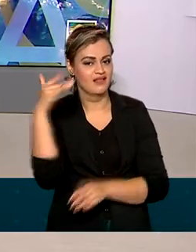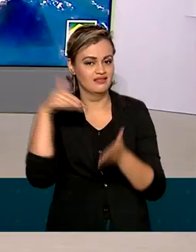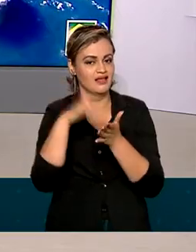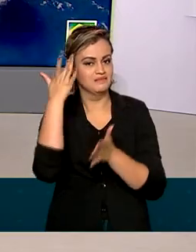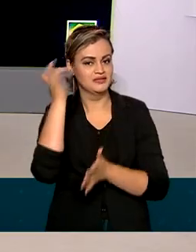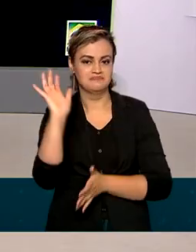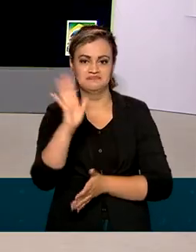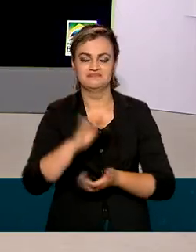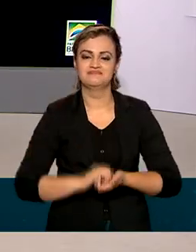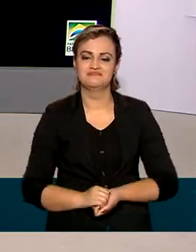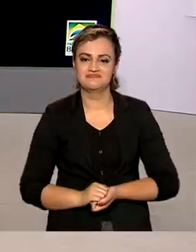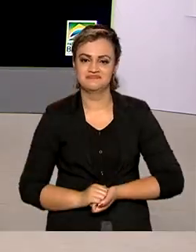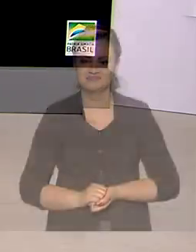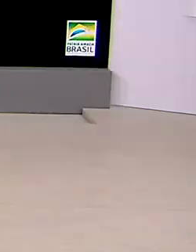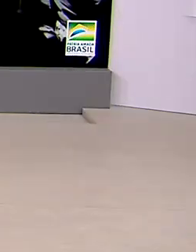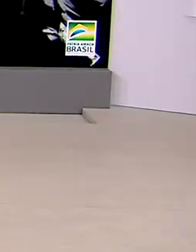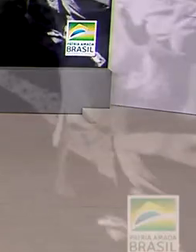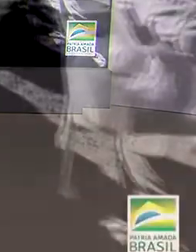amanhã. Tchau, tchau.